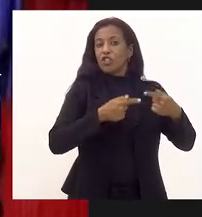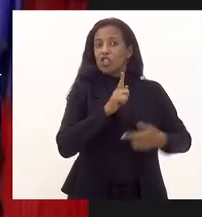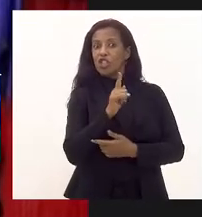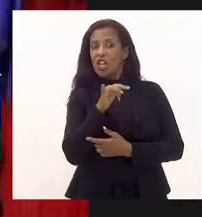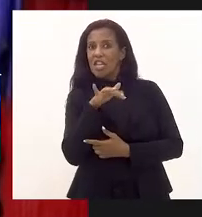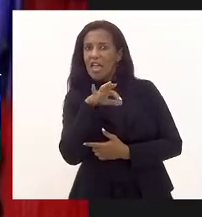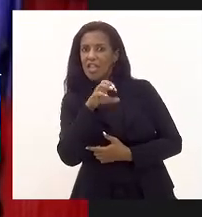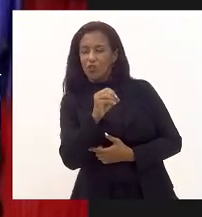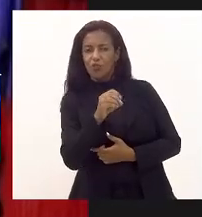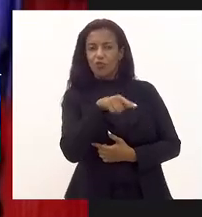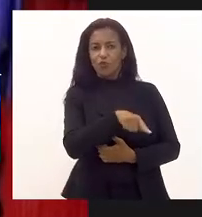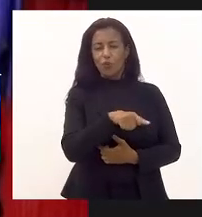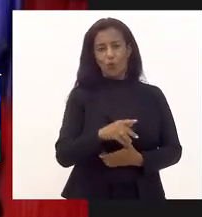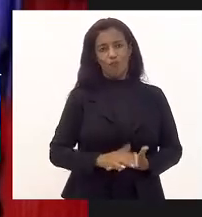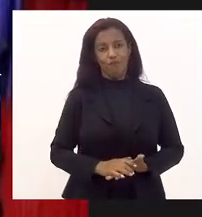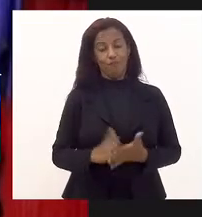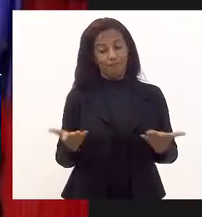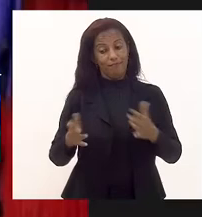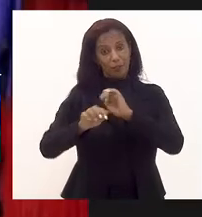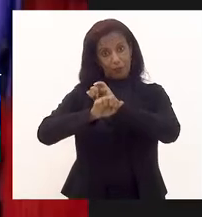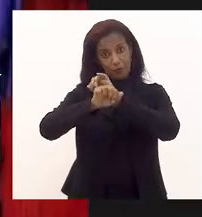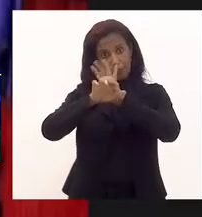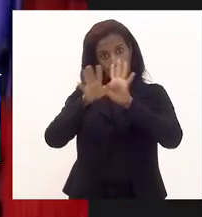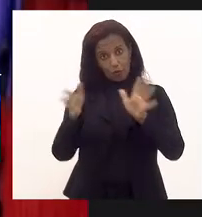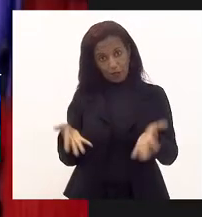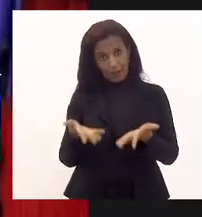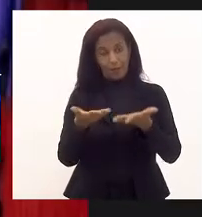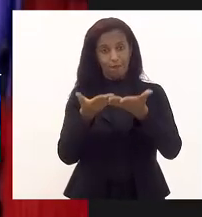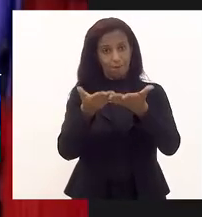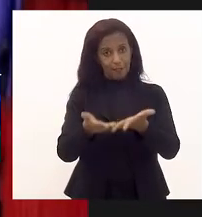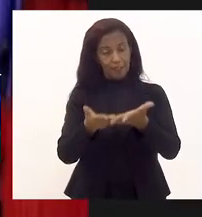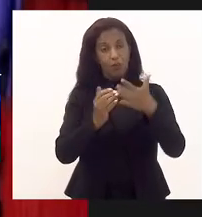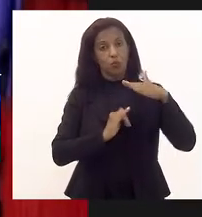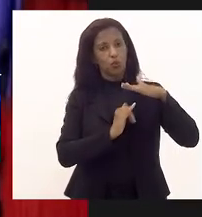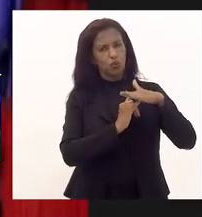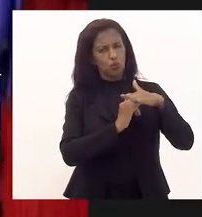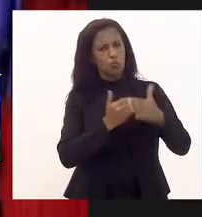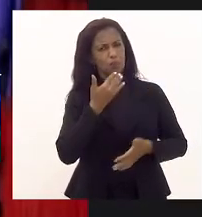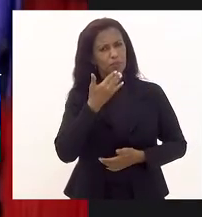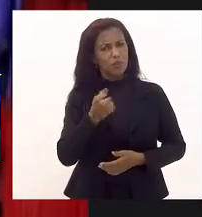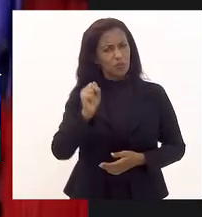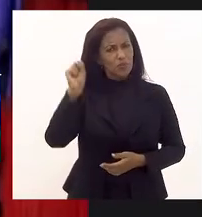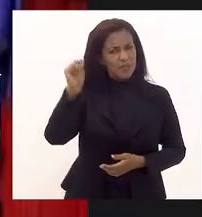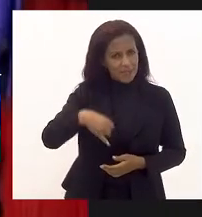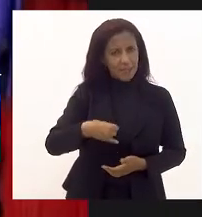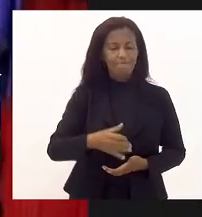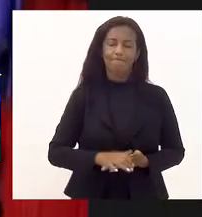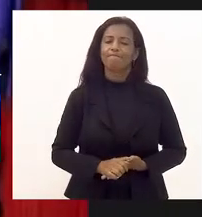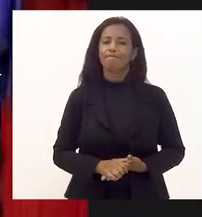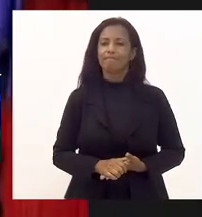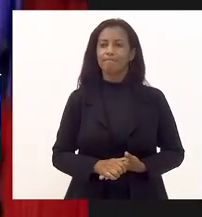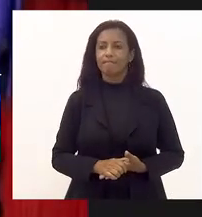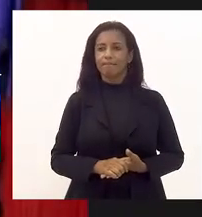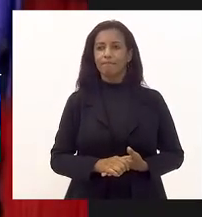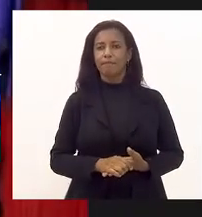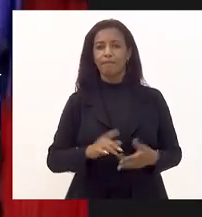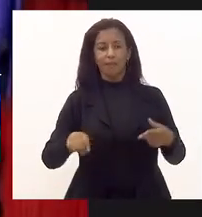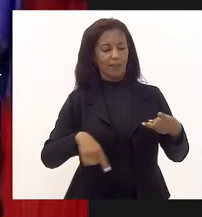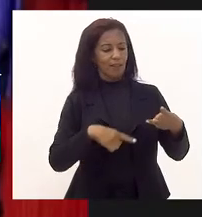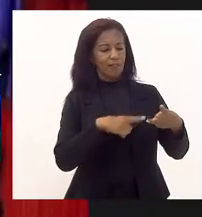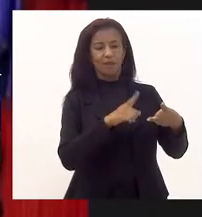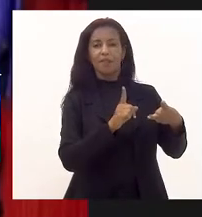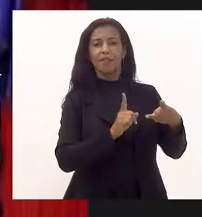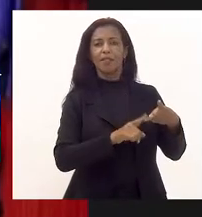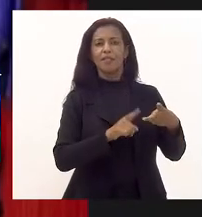claro aqui, senhora presidente, que o Instituto sim solicitou a cobra. Terceira